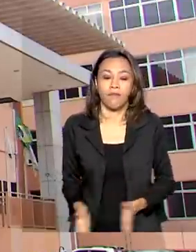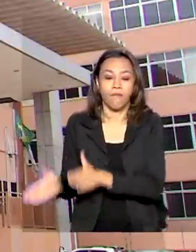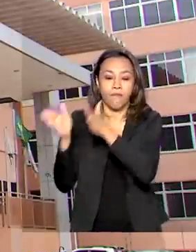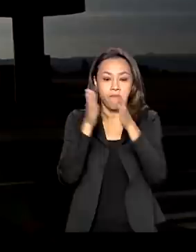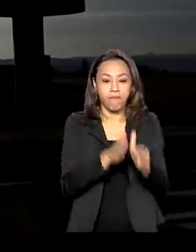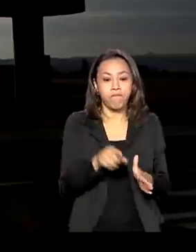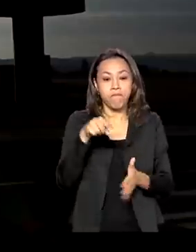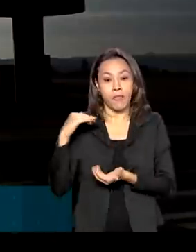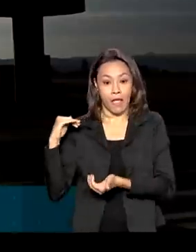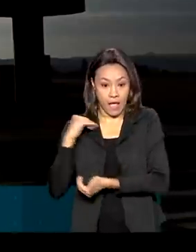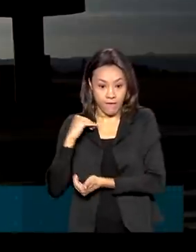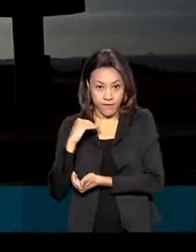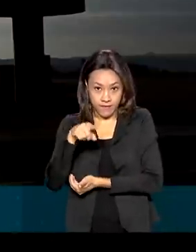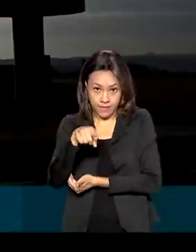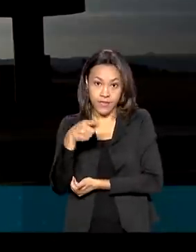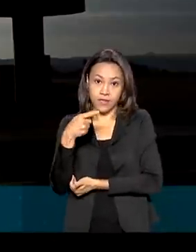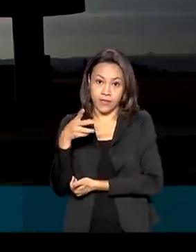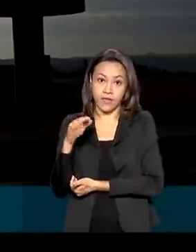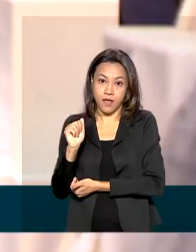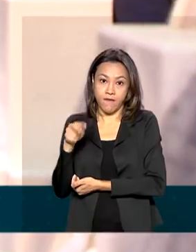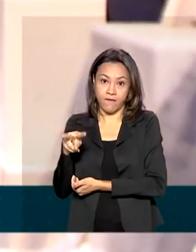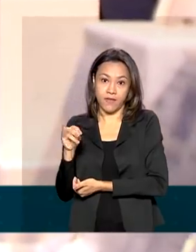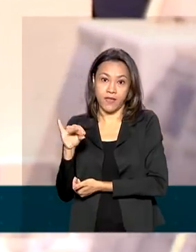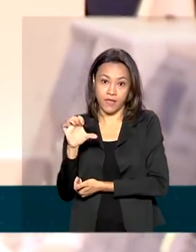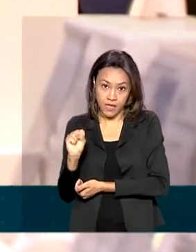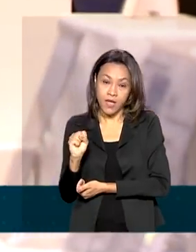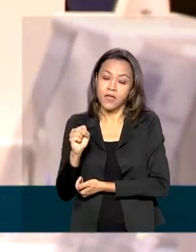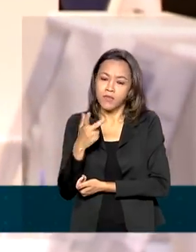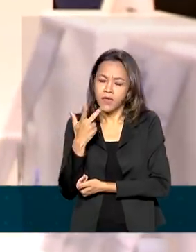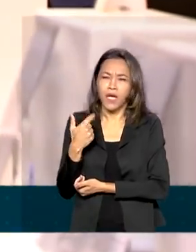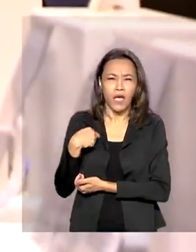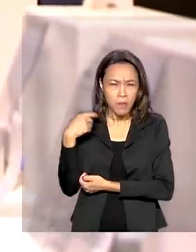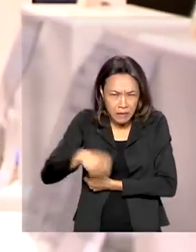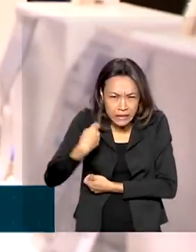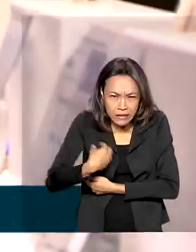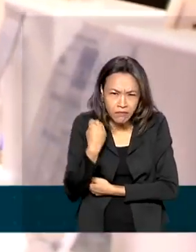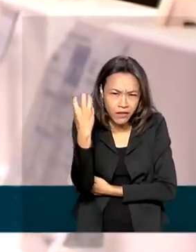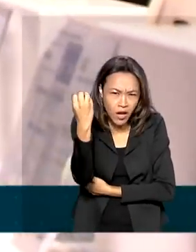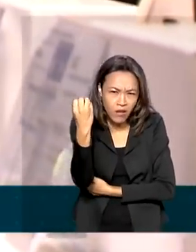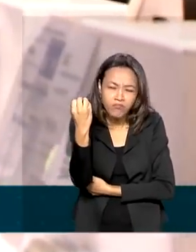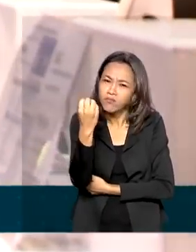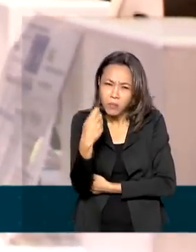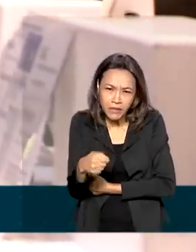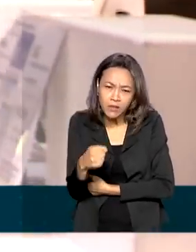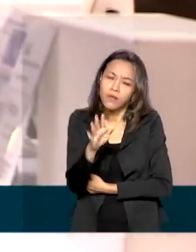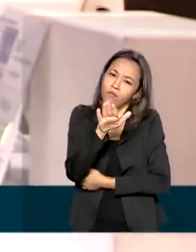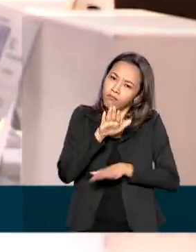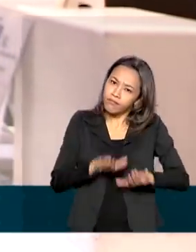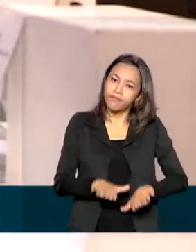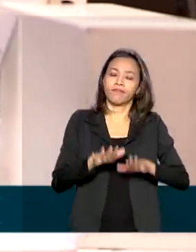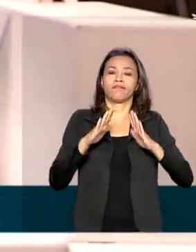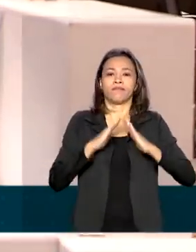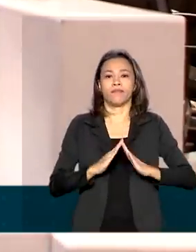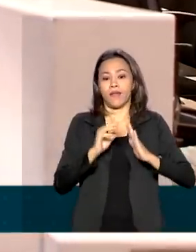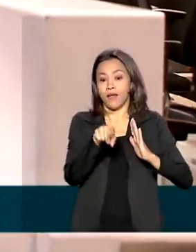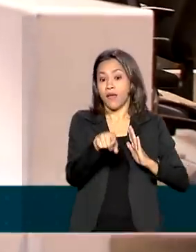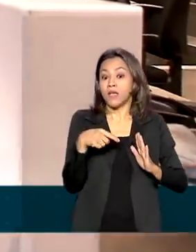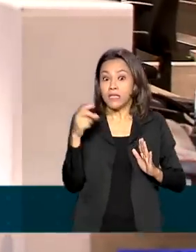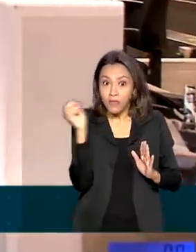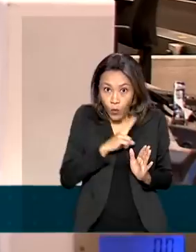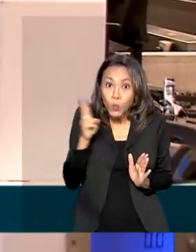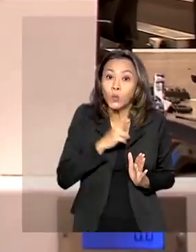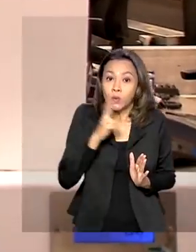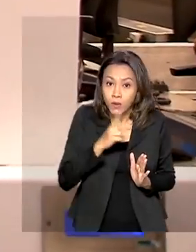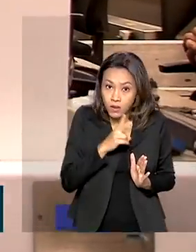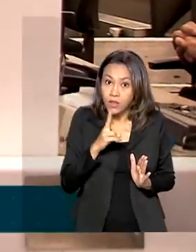recomenda que viagens não essenciais sejam adiadas nesse momento de pandemia. Em casos urgentes, é